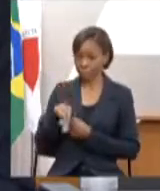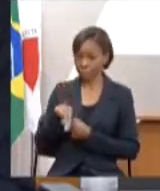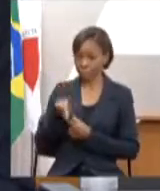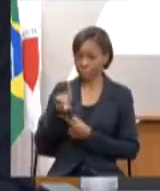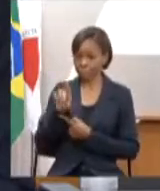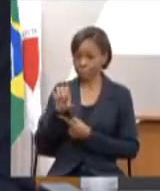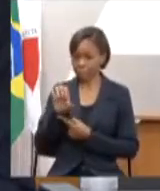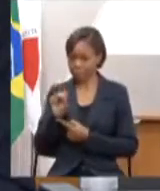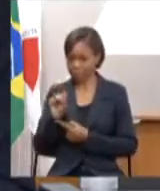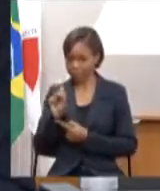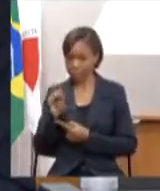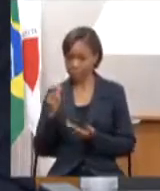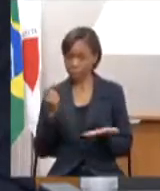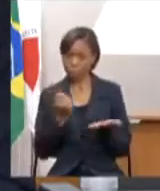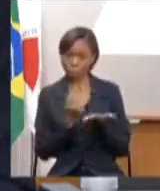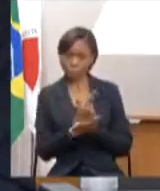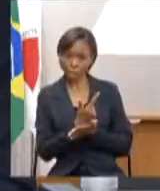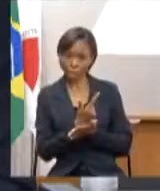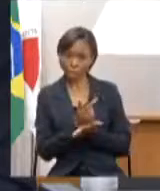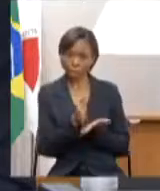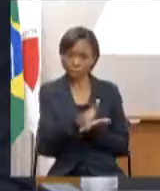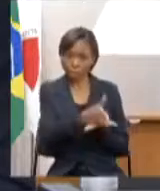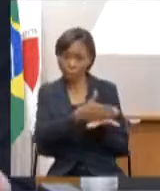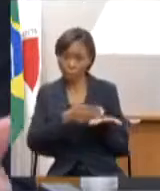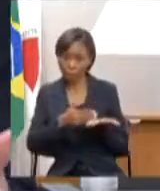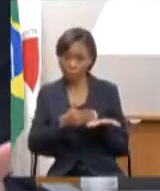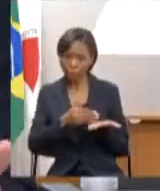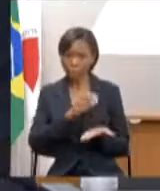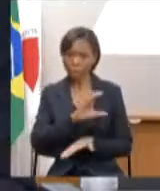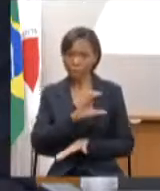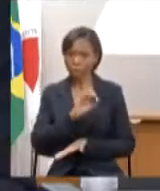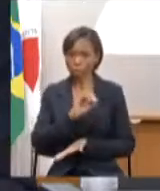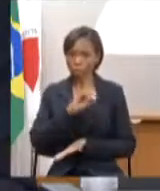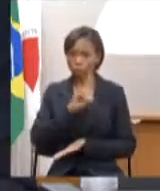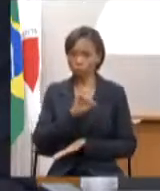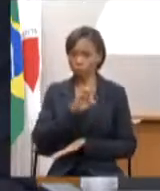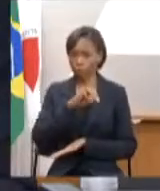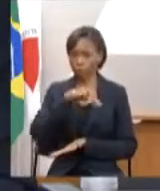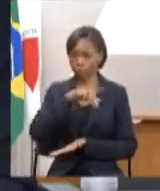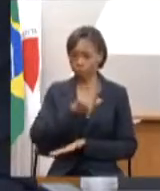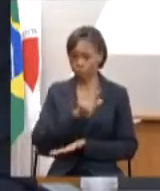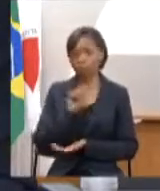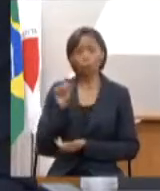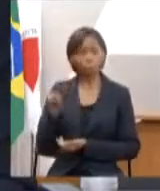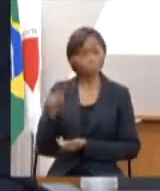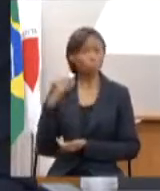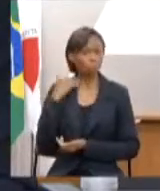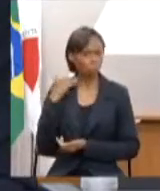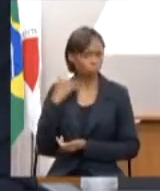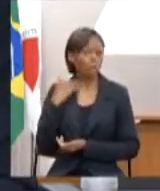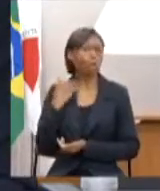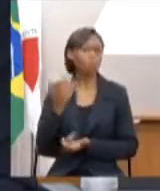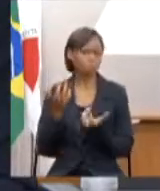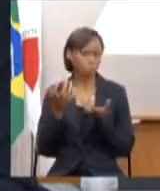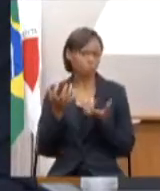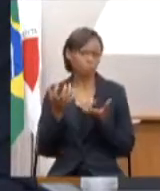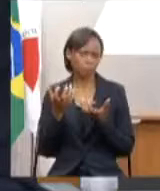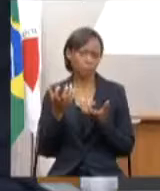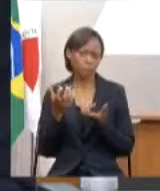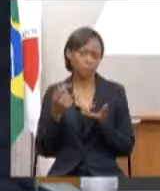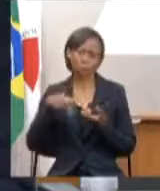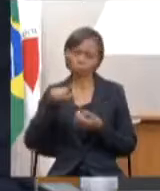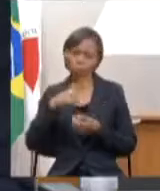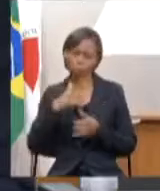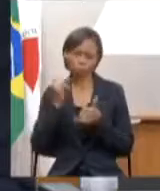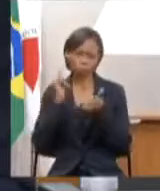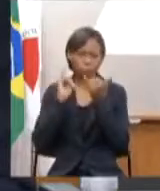na Codemig e o BNDES está disposto a isso estamos passando as informações para isso